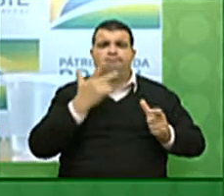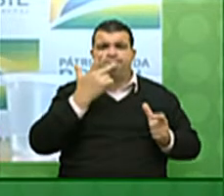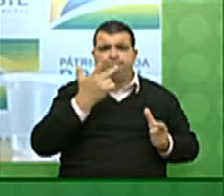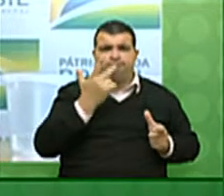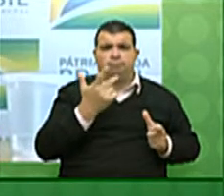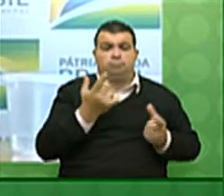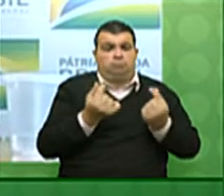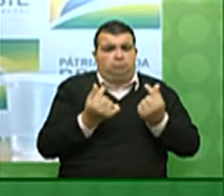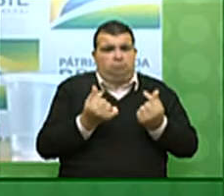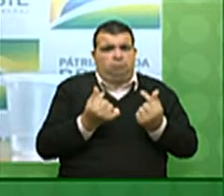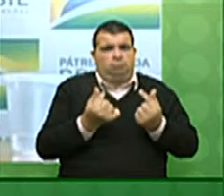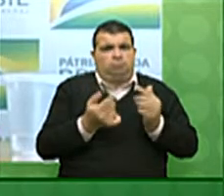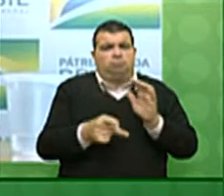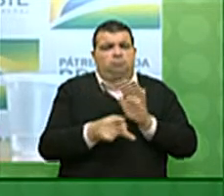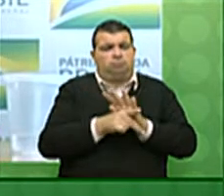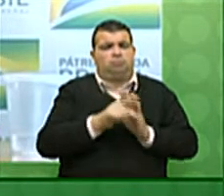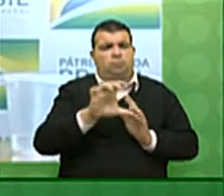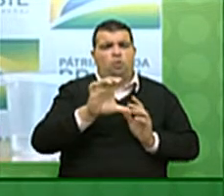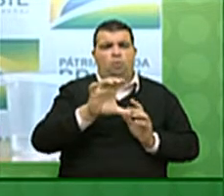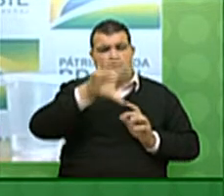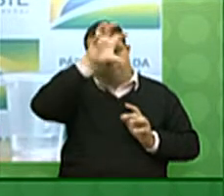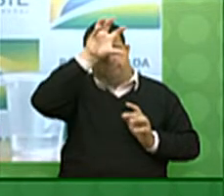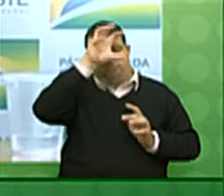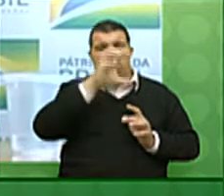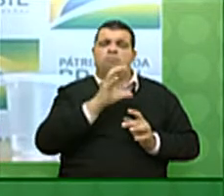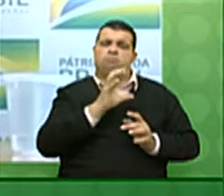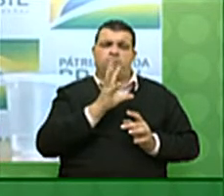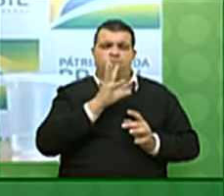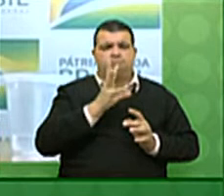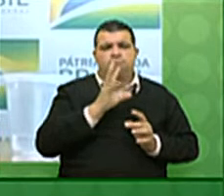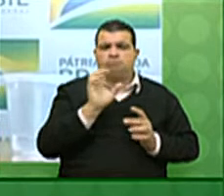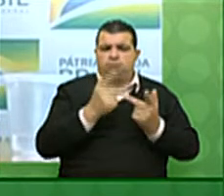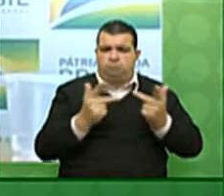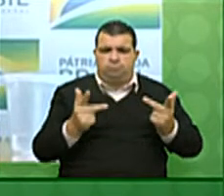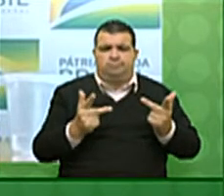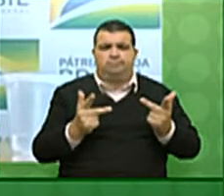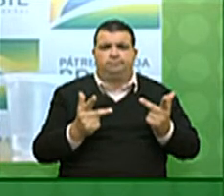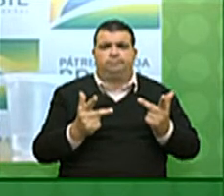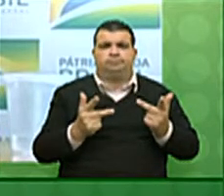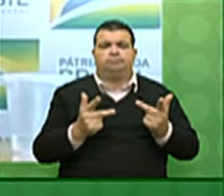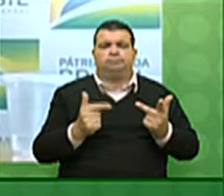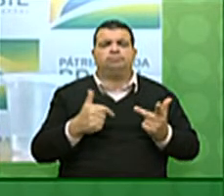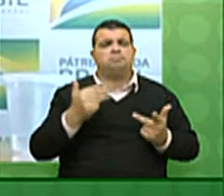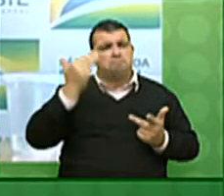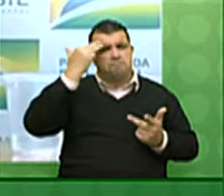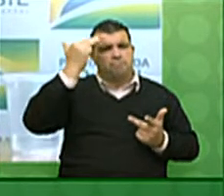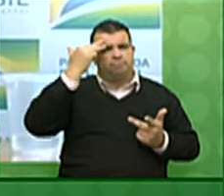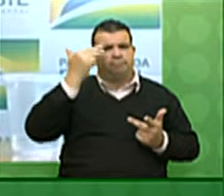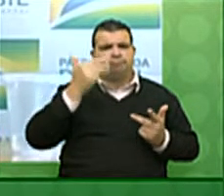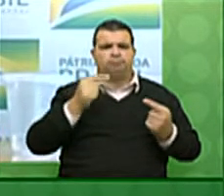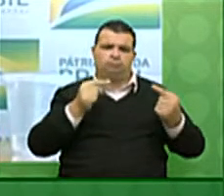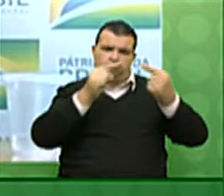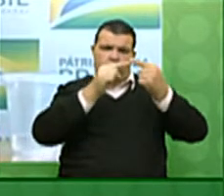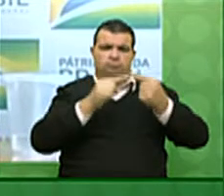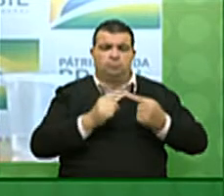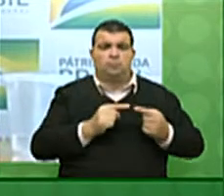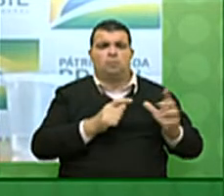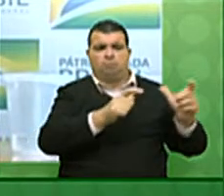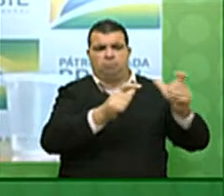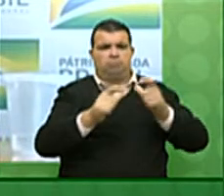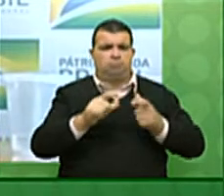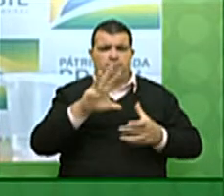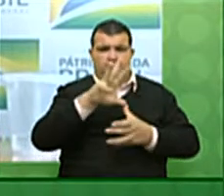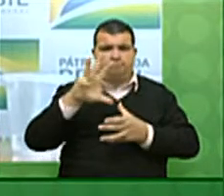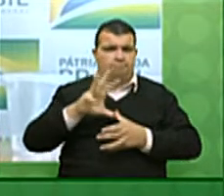economia do conhecimento. Esta mentalidade que alinha potencialidades regionais